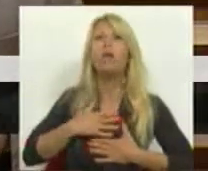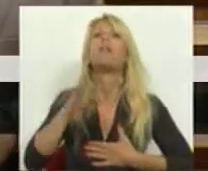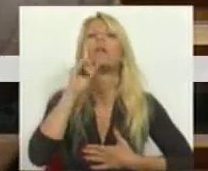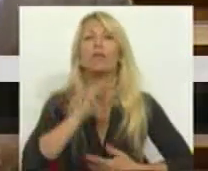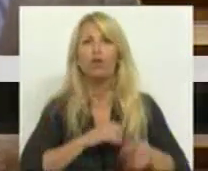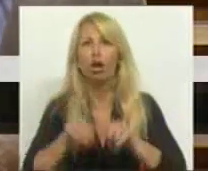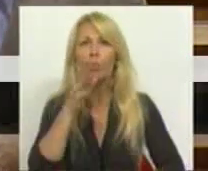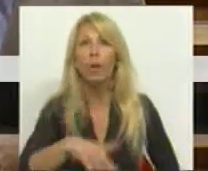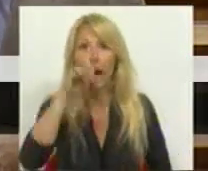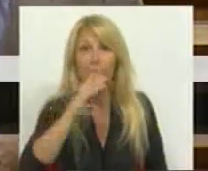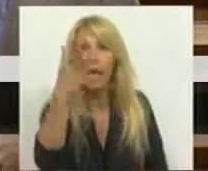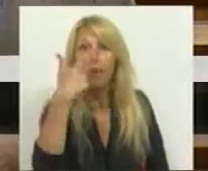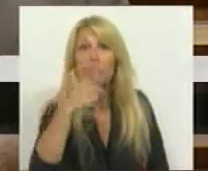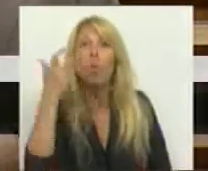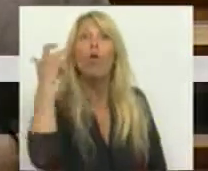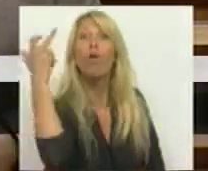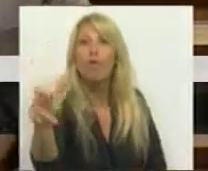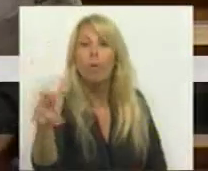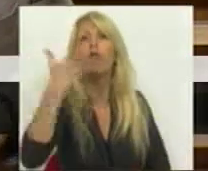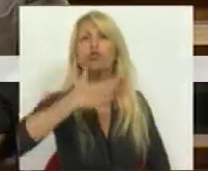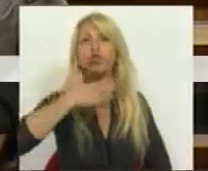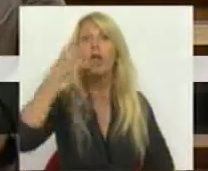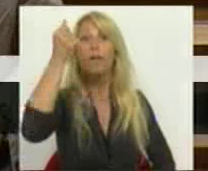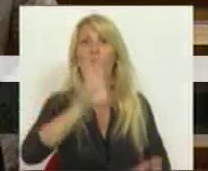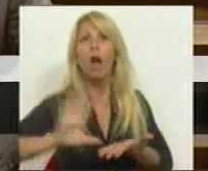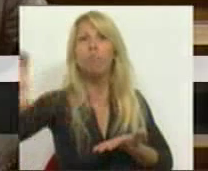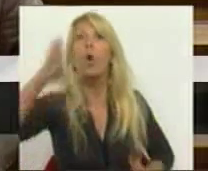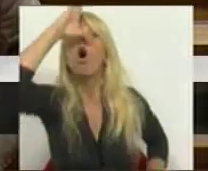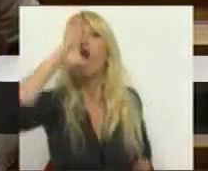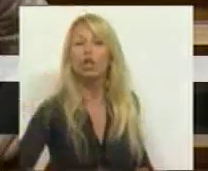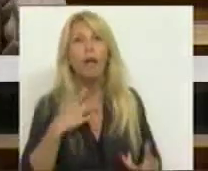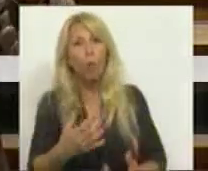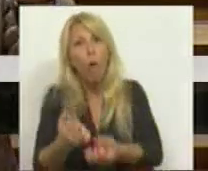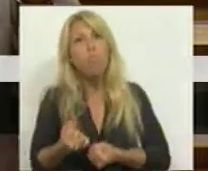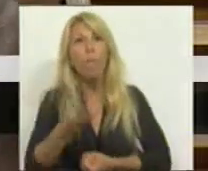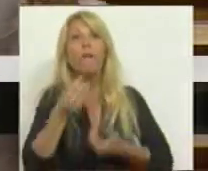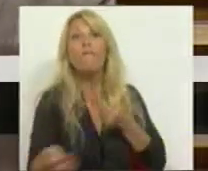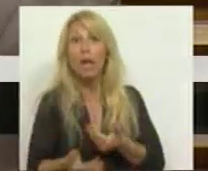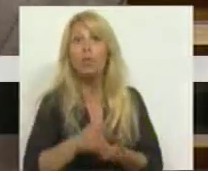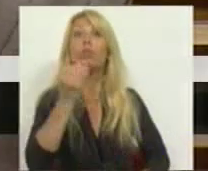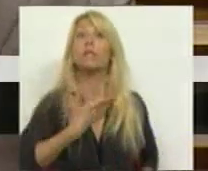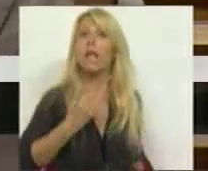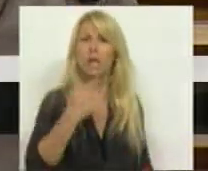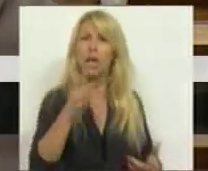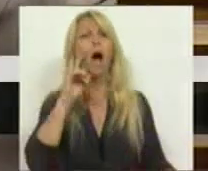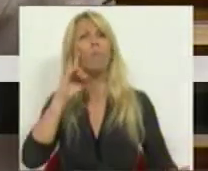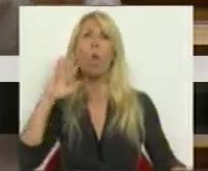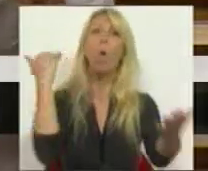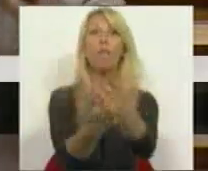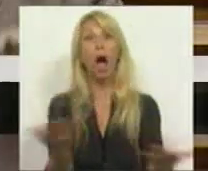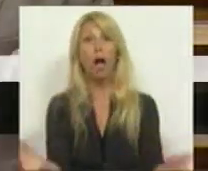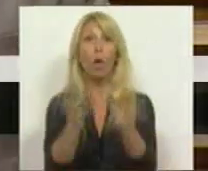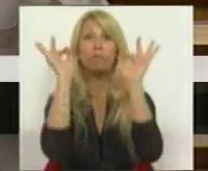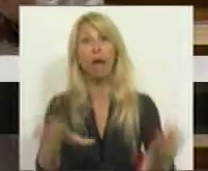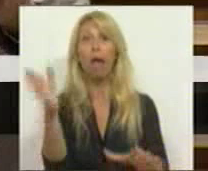aqueles que emprestaram ao Estado para poupar para a velhice e a quem o CDS dizia que protegiam? Esses emprestaram ao Estado e vocês